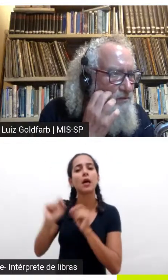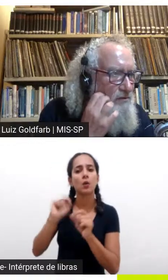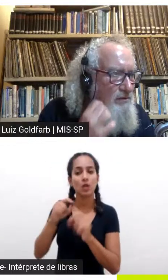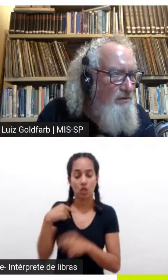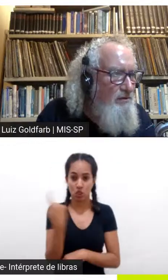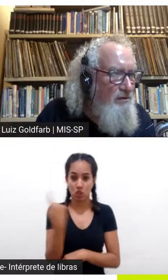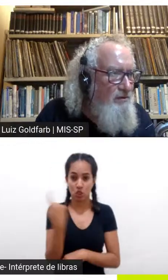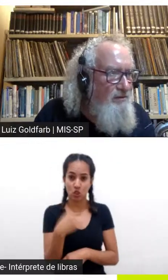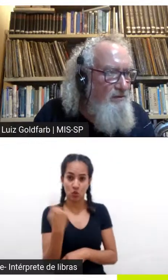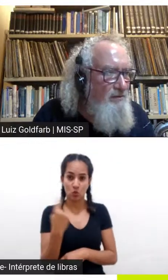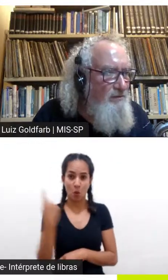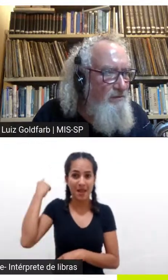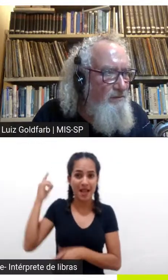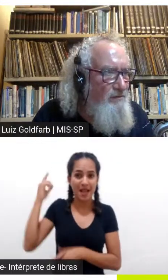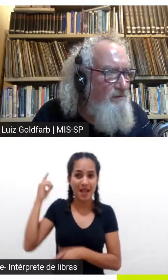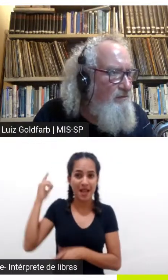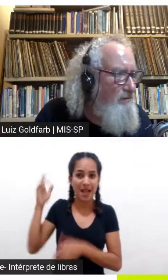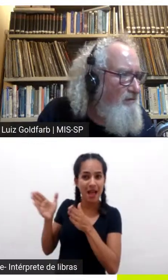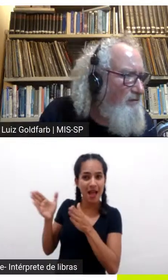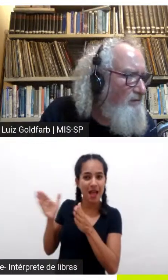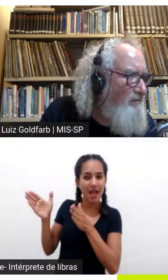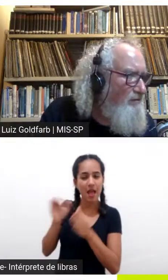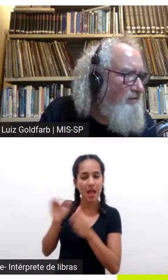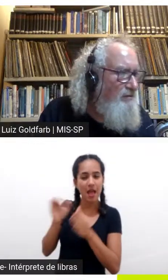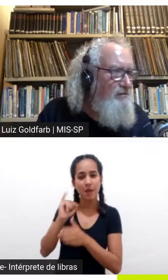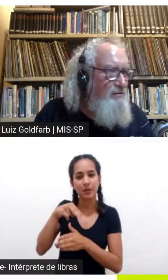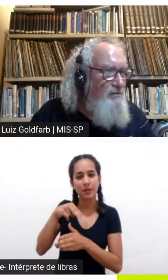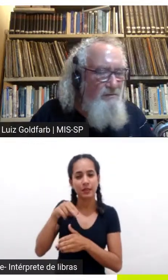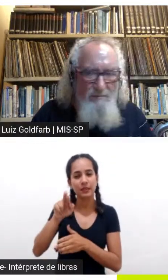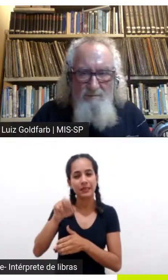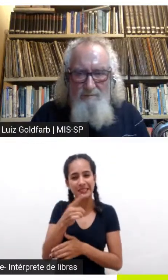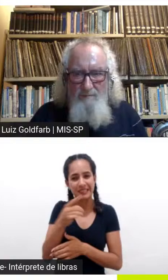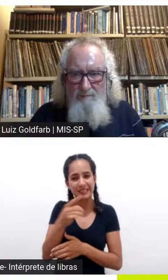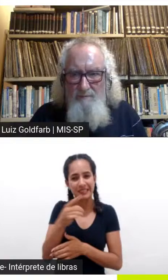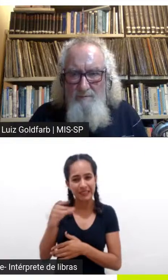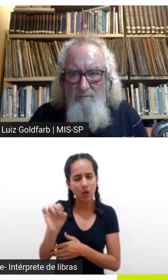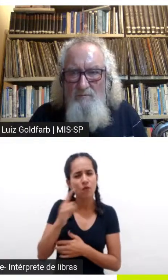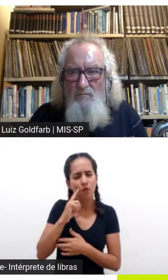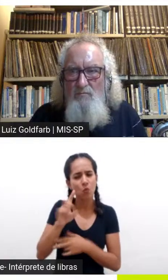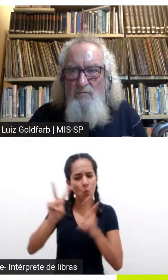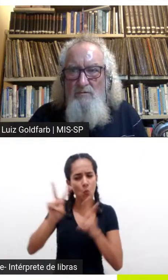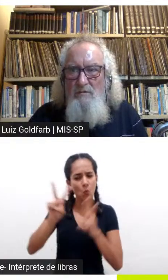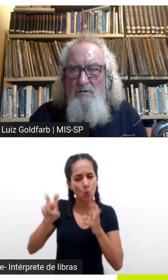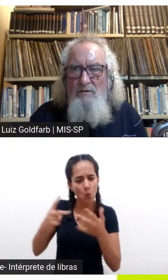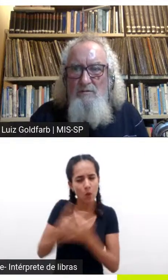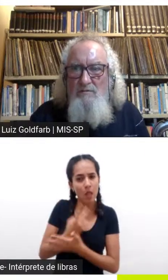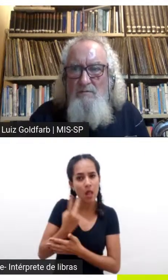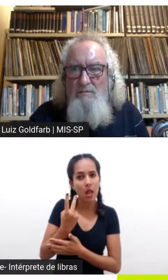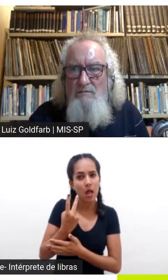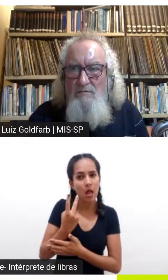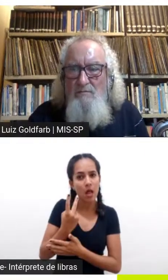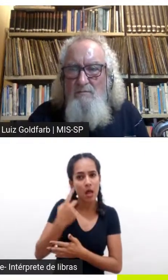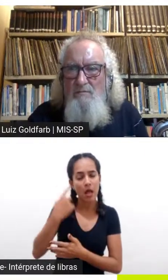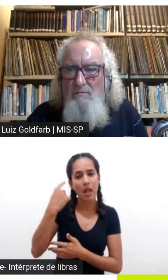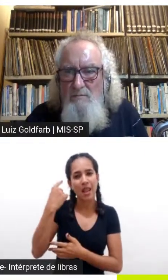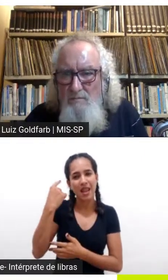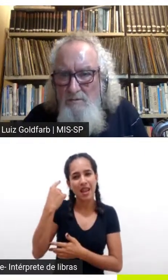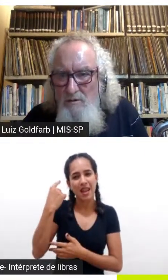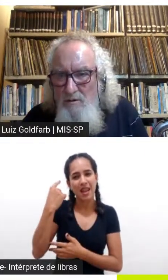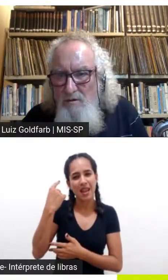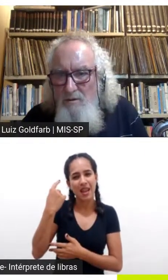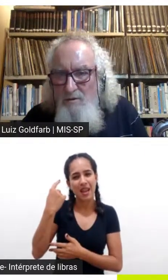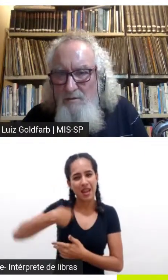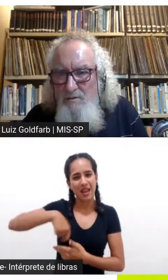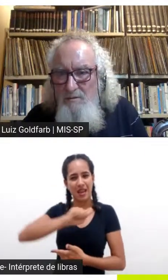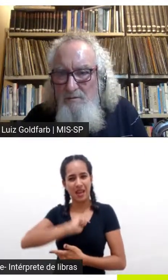da inquisição né que foi algo bárbaro que só na Espanha só a inquisição espanhola eu acredito que tenha morto mais